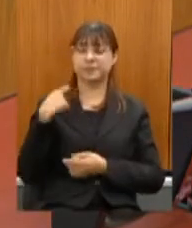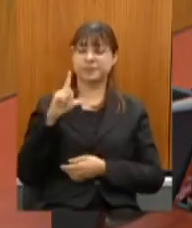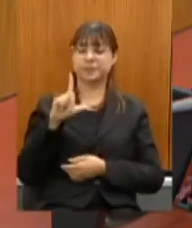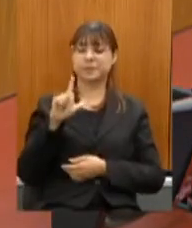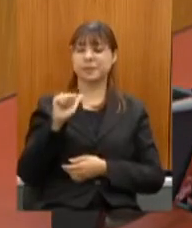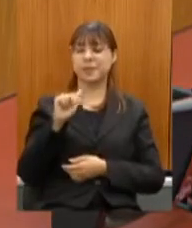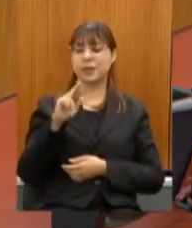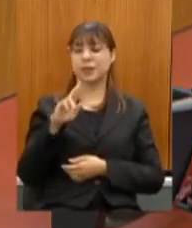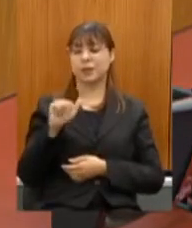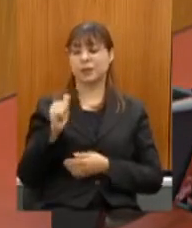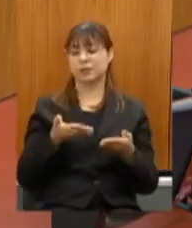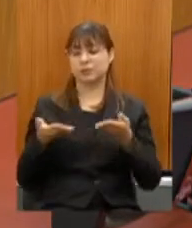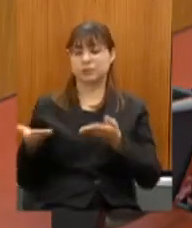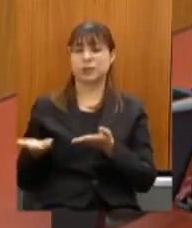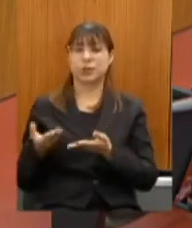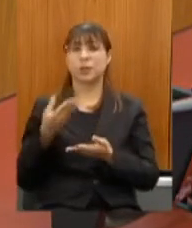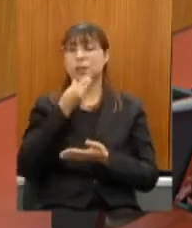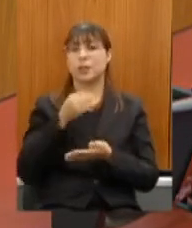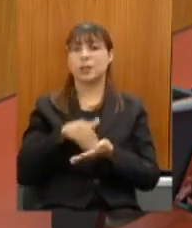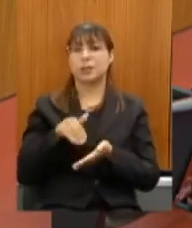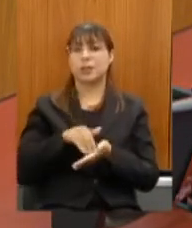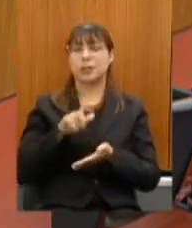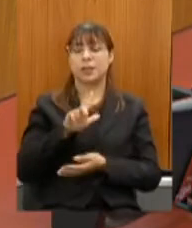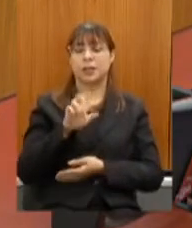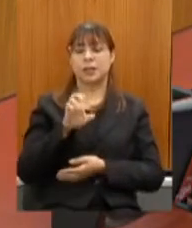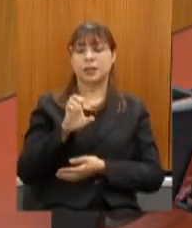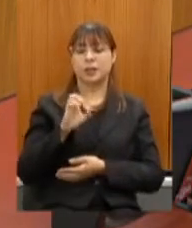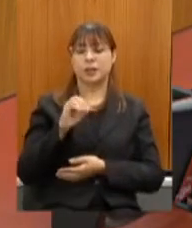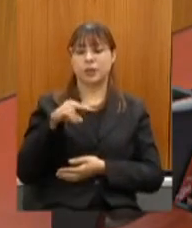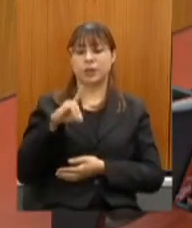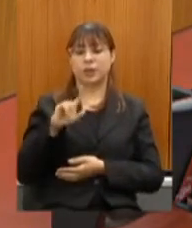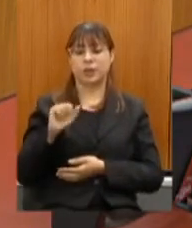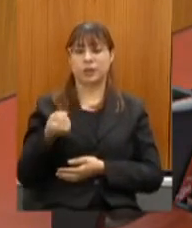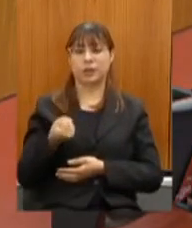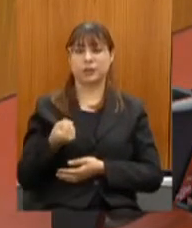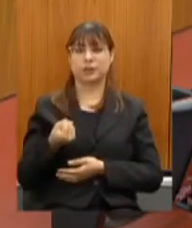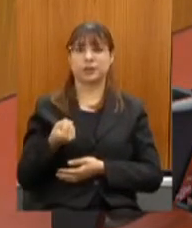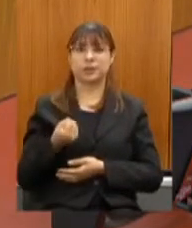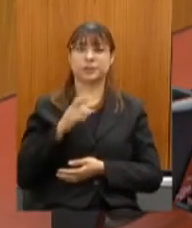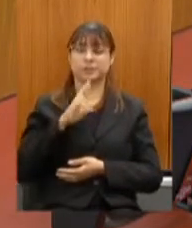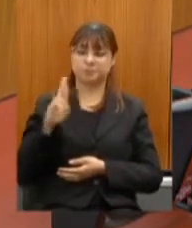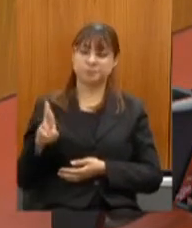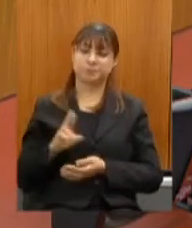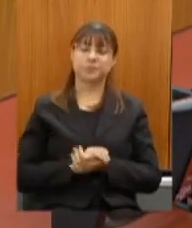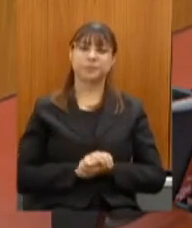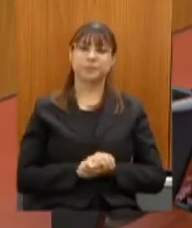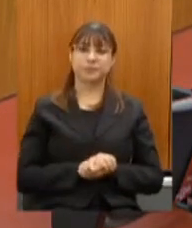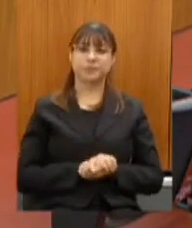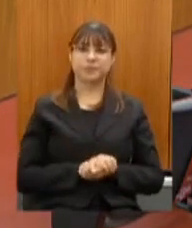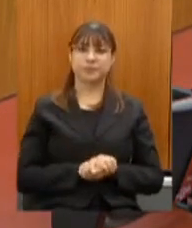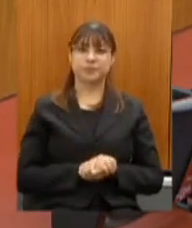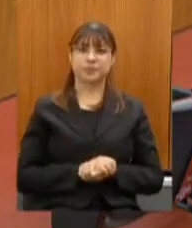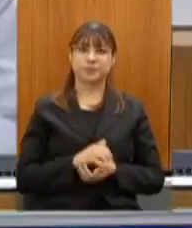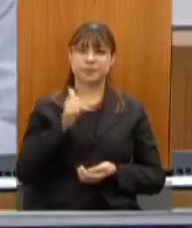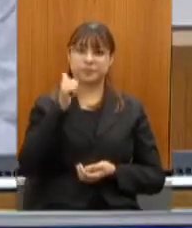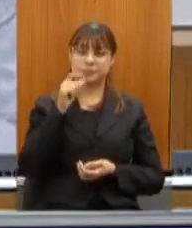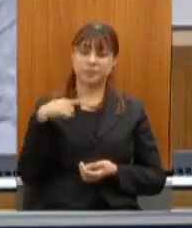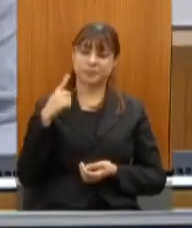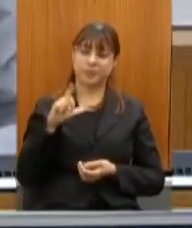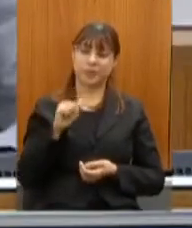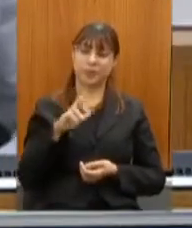Laura Serrano passa a palavra ao secretário Leônidas para as considerações e resposta deputada Laura